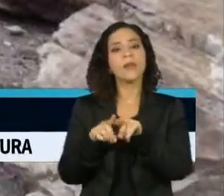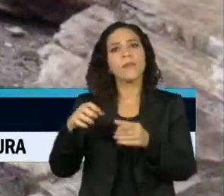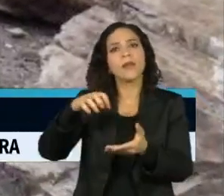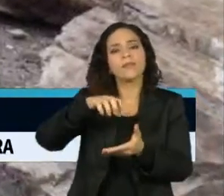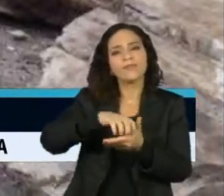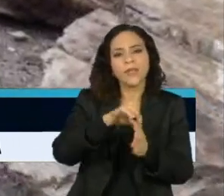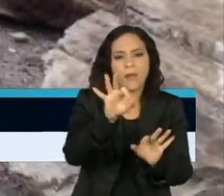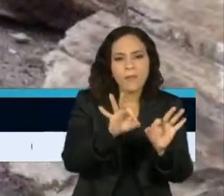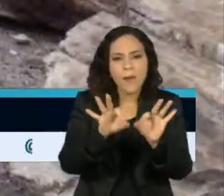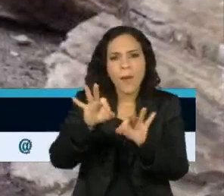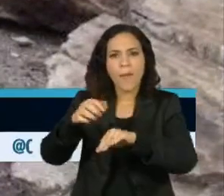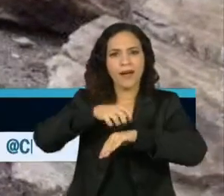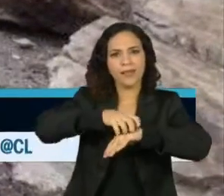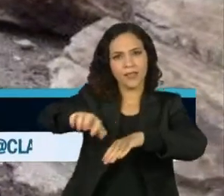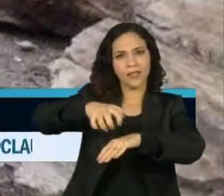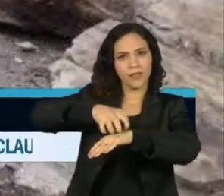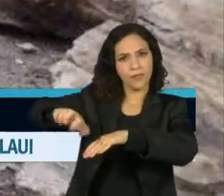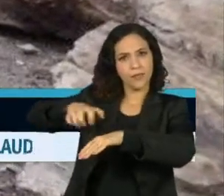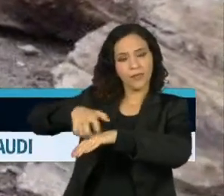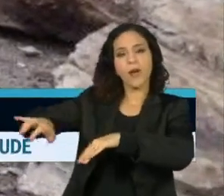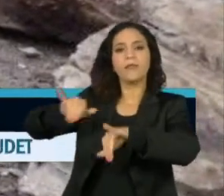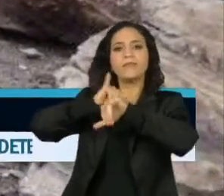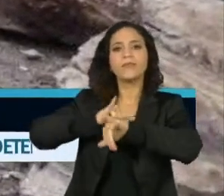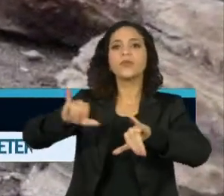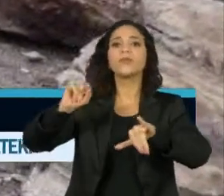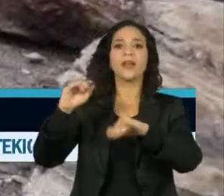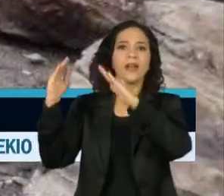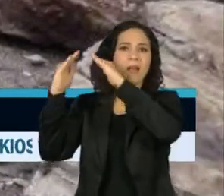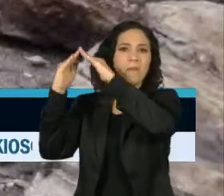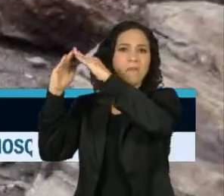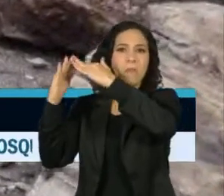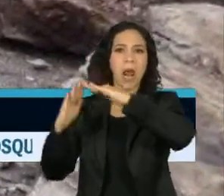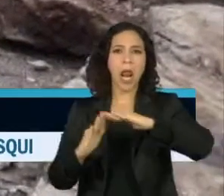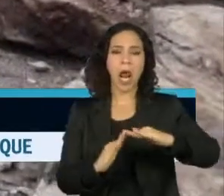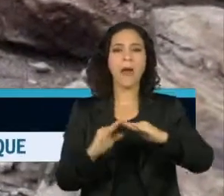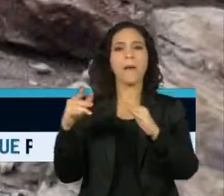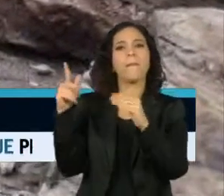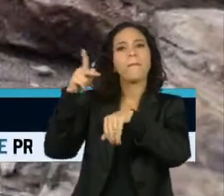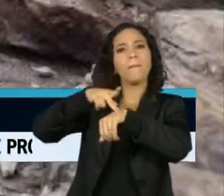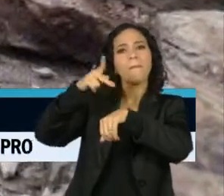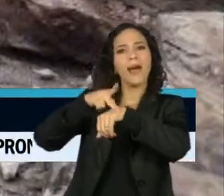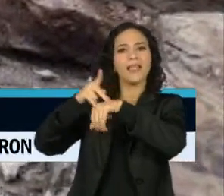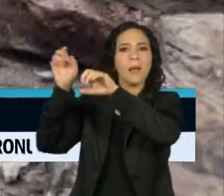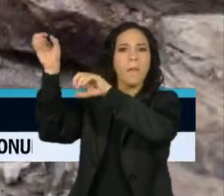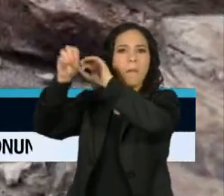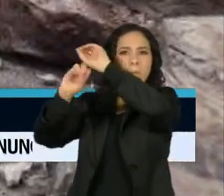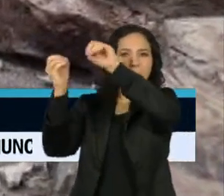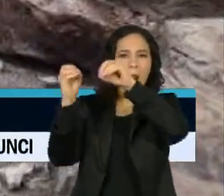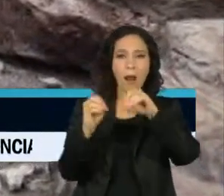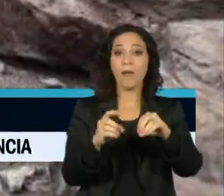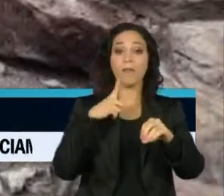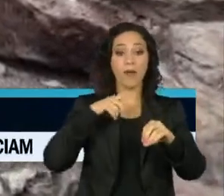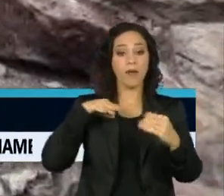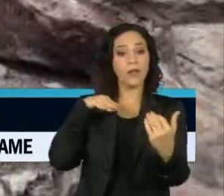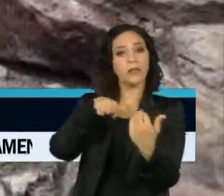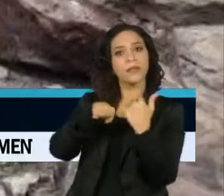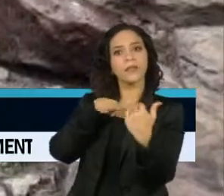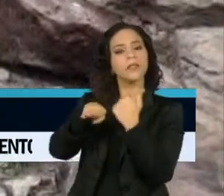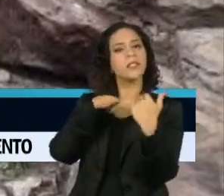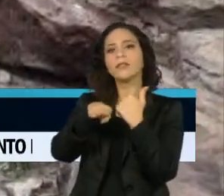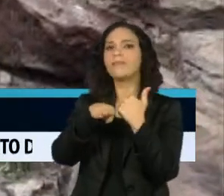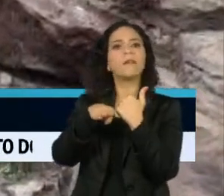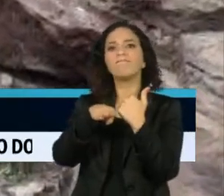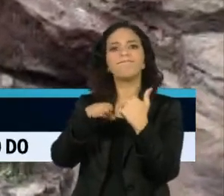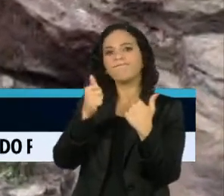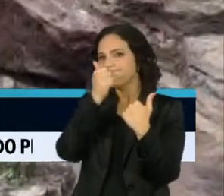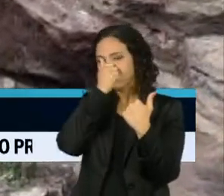Infraestrutura de Transportes informou que um deslizamento de pedras causado pela chuva bloqueou totalmente a passagem